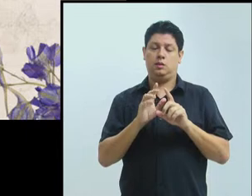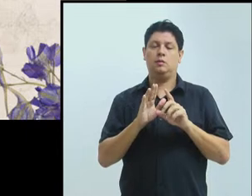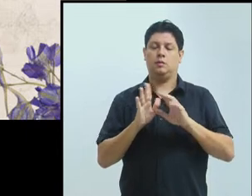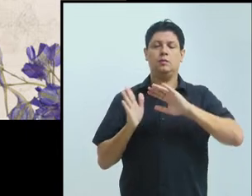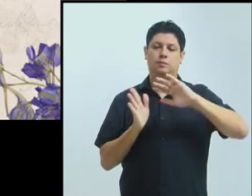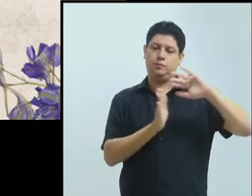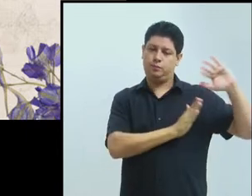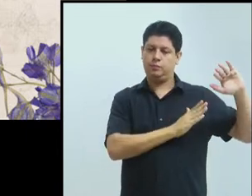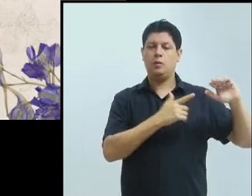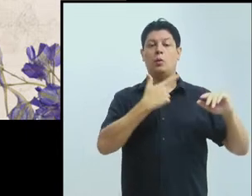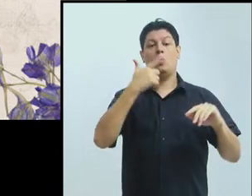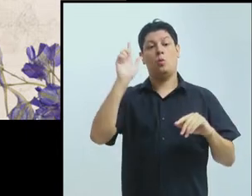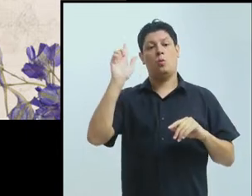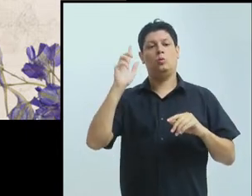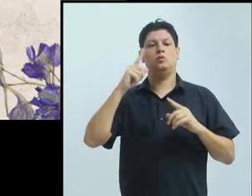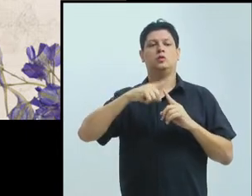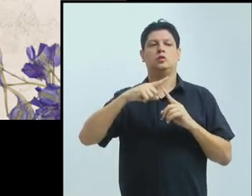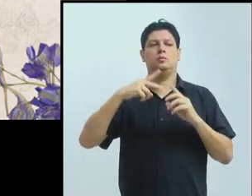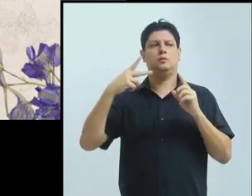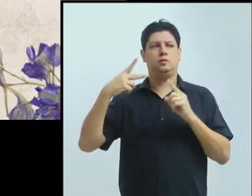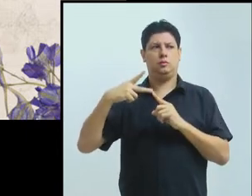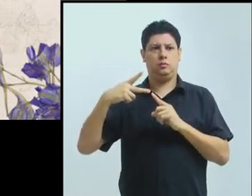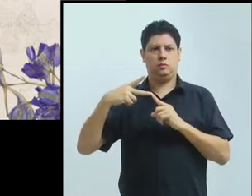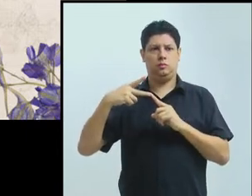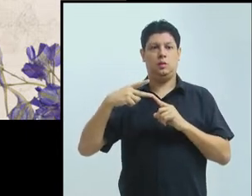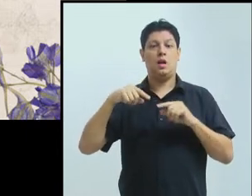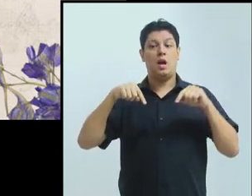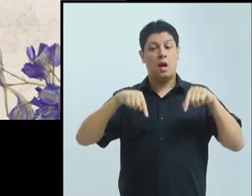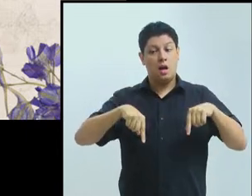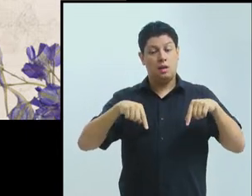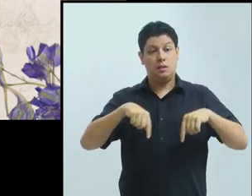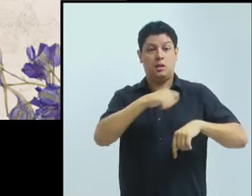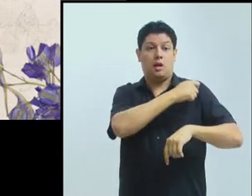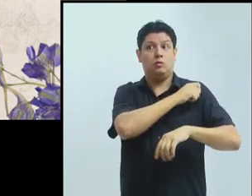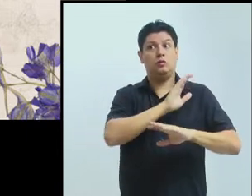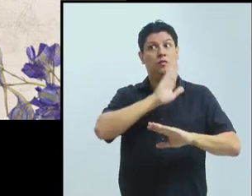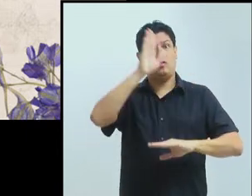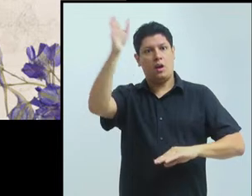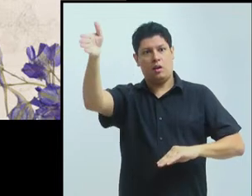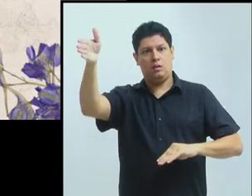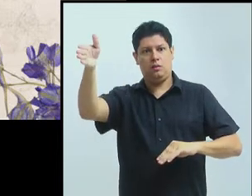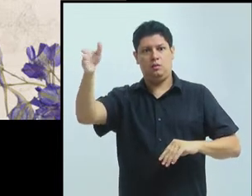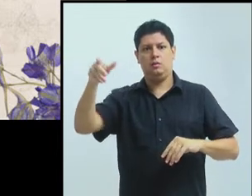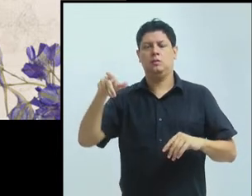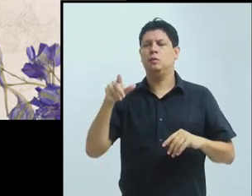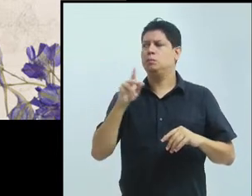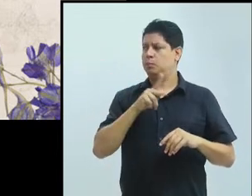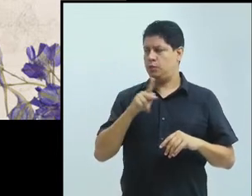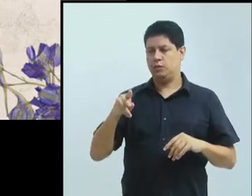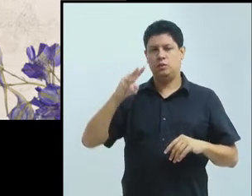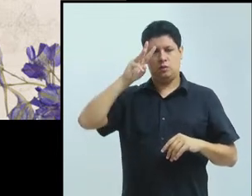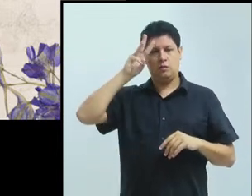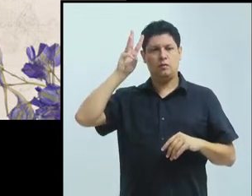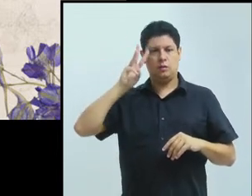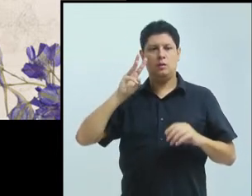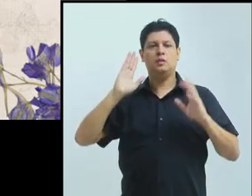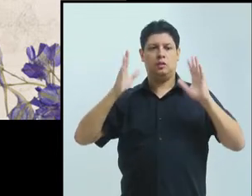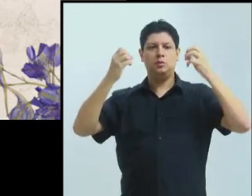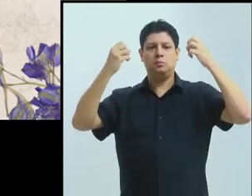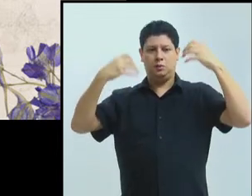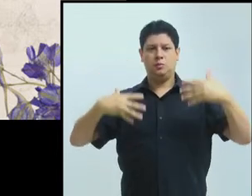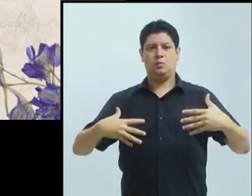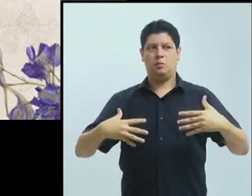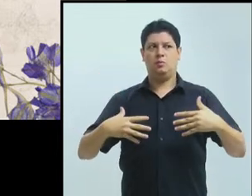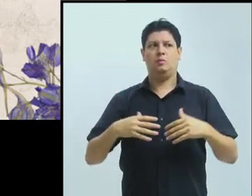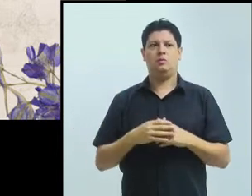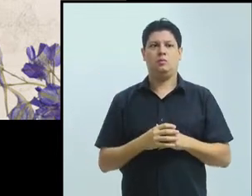o que a Valkyria puxou para vocês. É a nossa participação e a